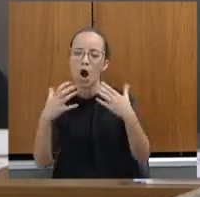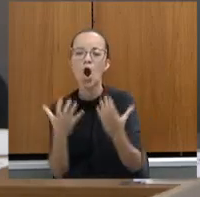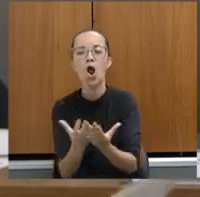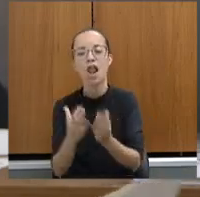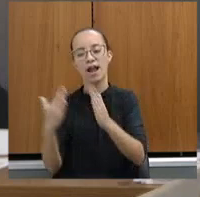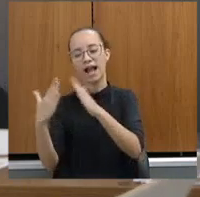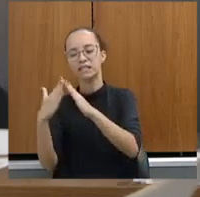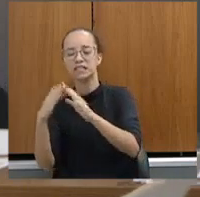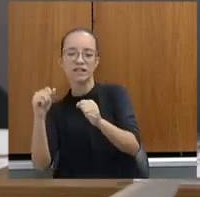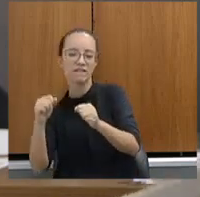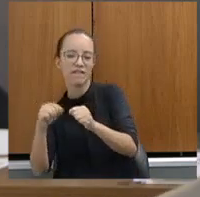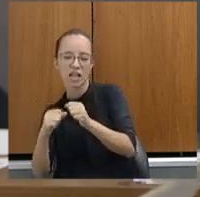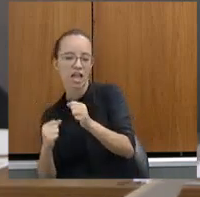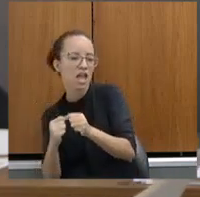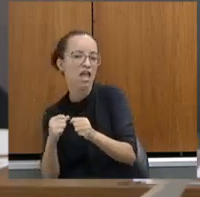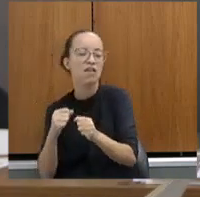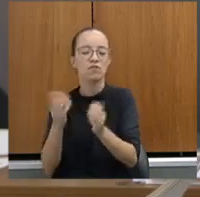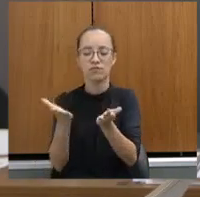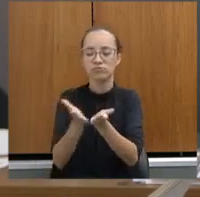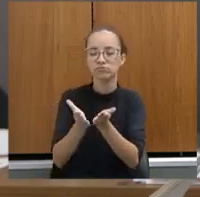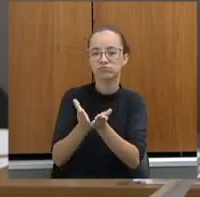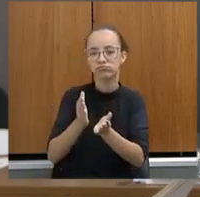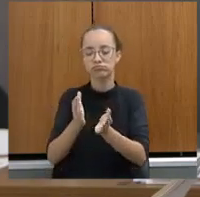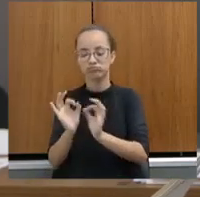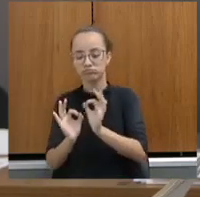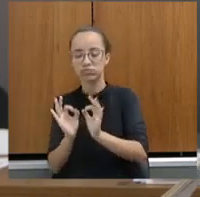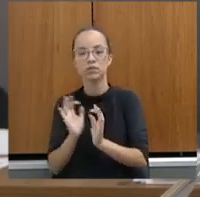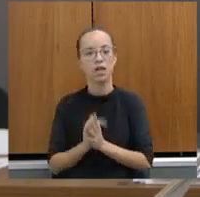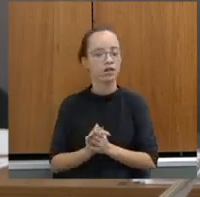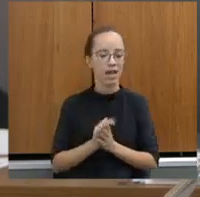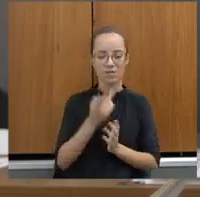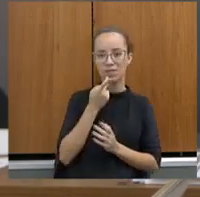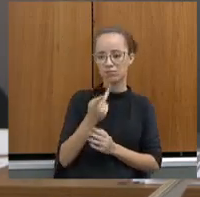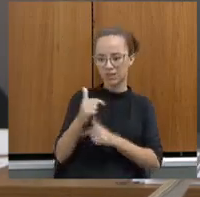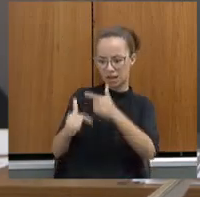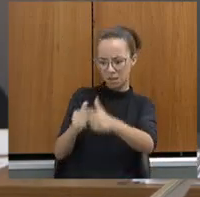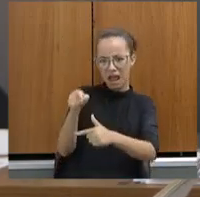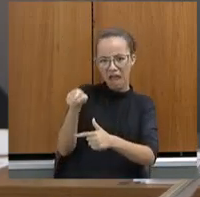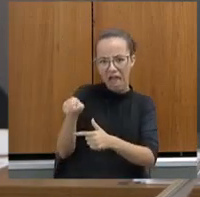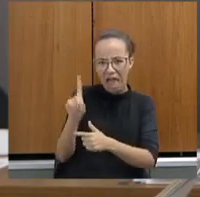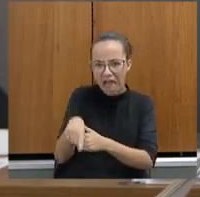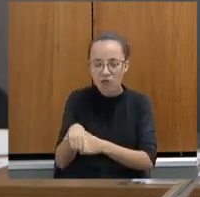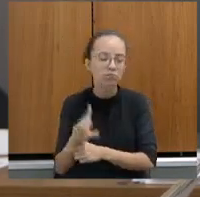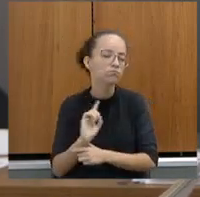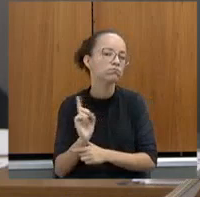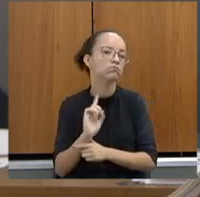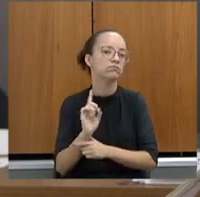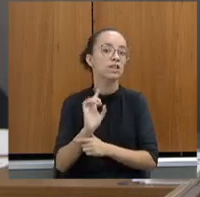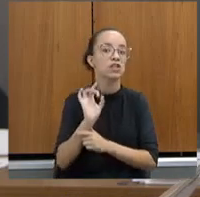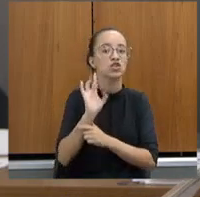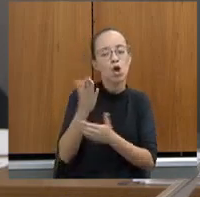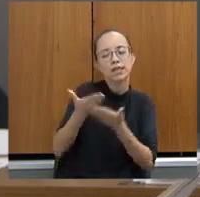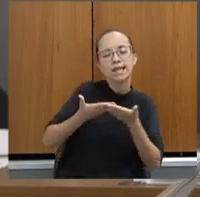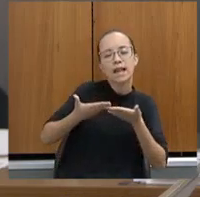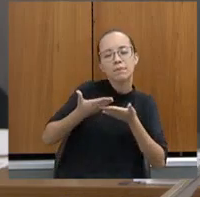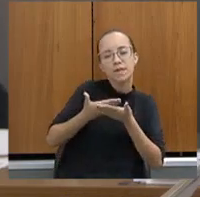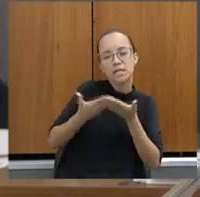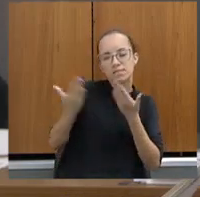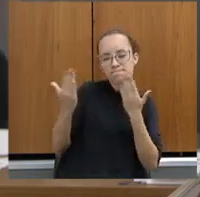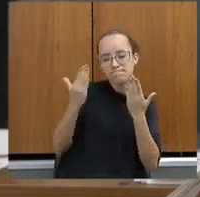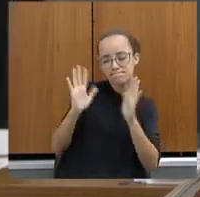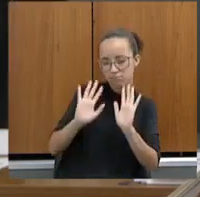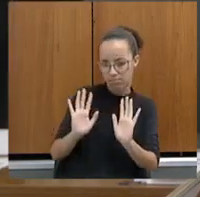aí todo mundo, oh, que legal, fazendo barquinho. Falei, amigo, isso não é trabalho, isso chama-se terapia, mas trabalho não é,